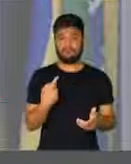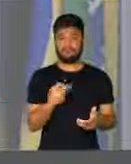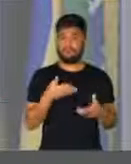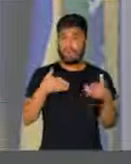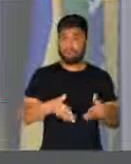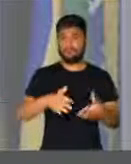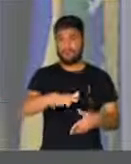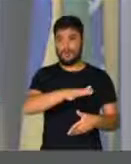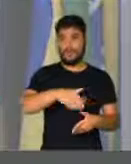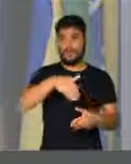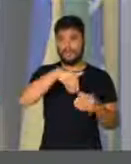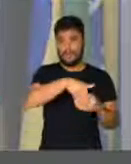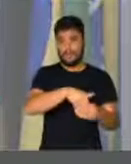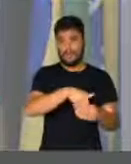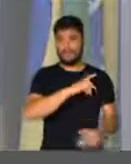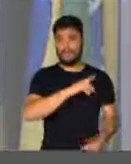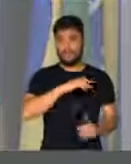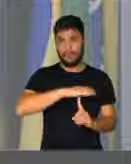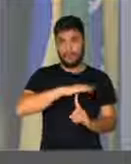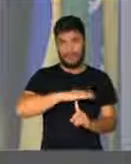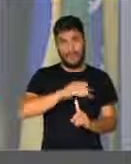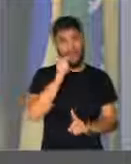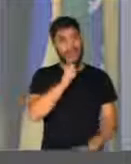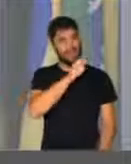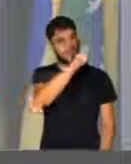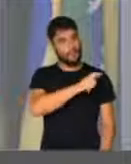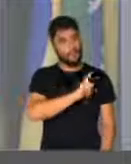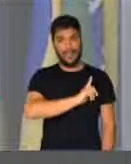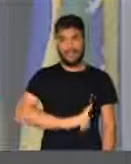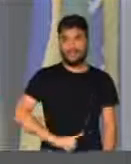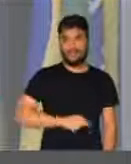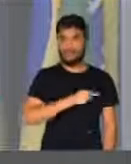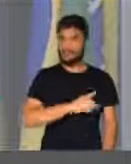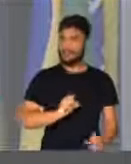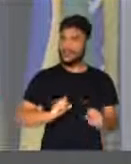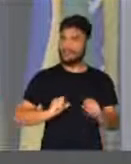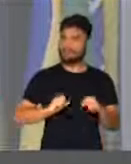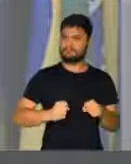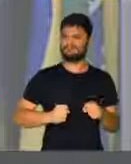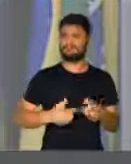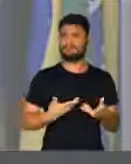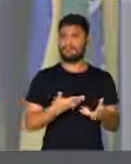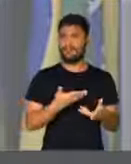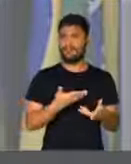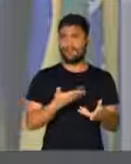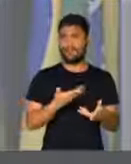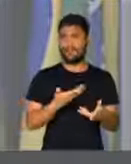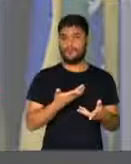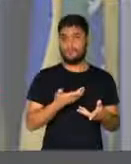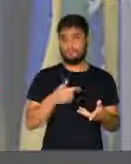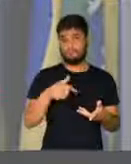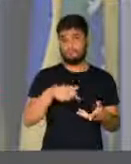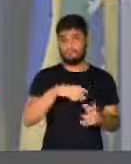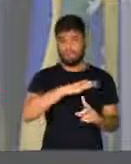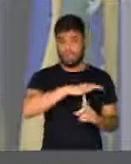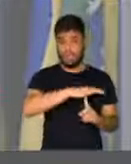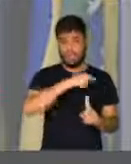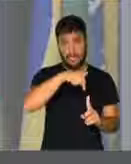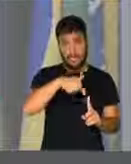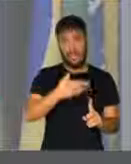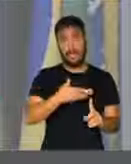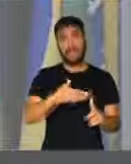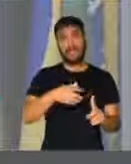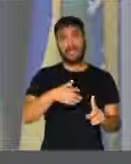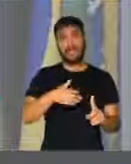e a nossa governadora, com grande determinação, colocando o Estado à disposição para que possa haver essa